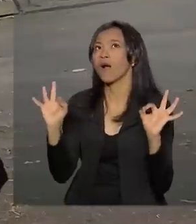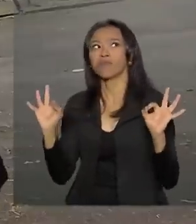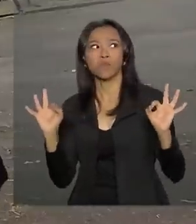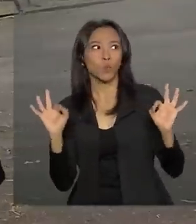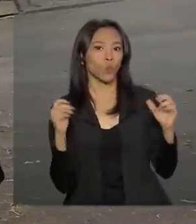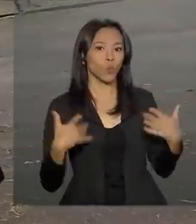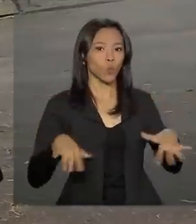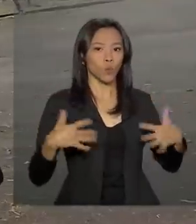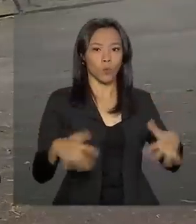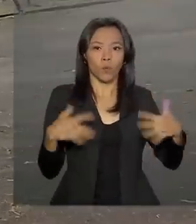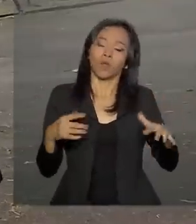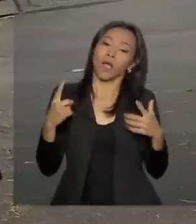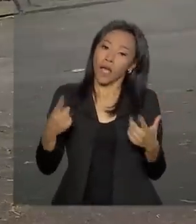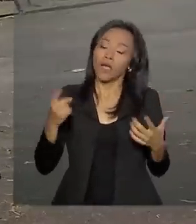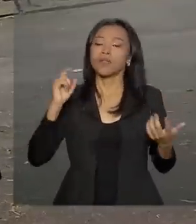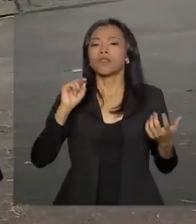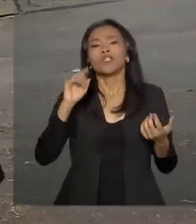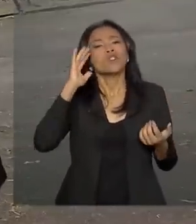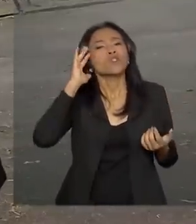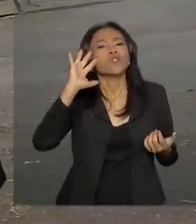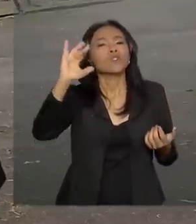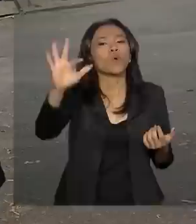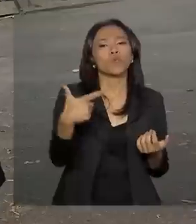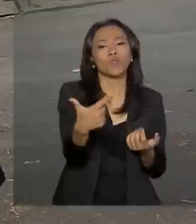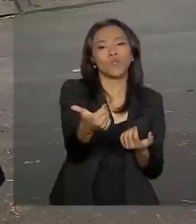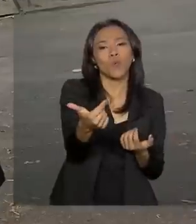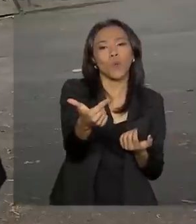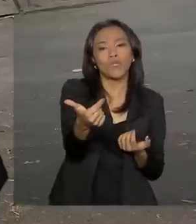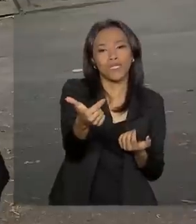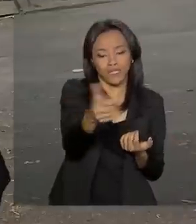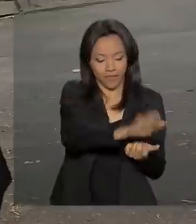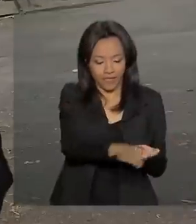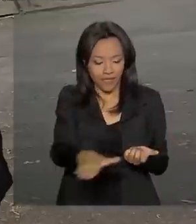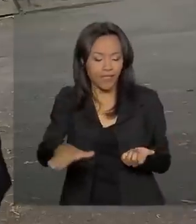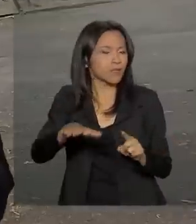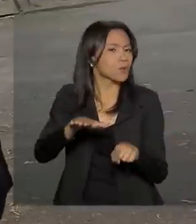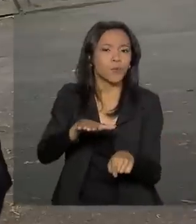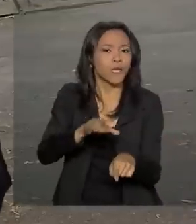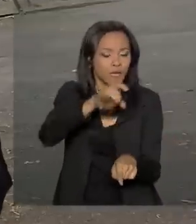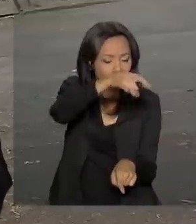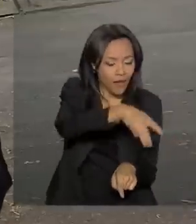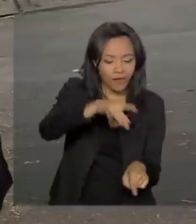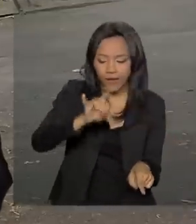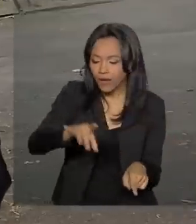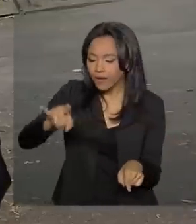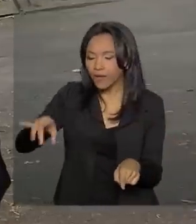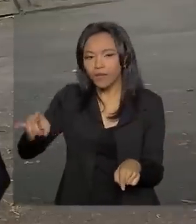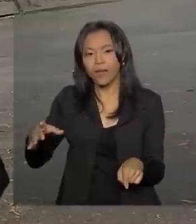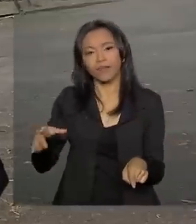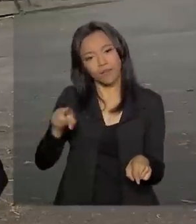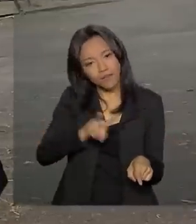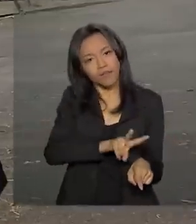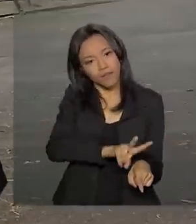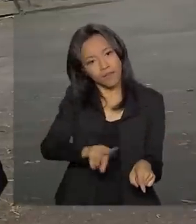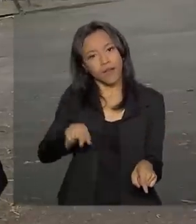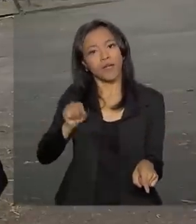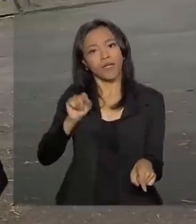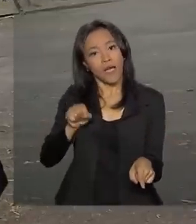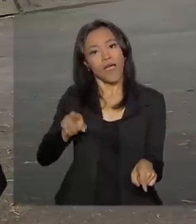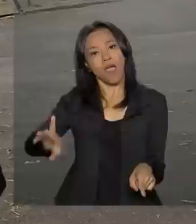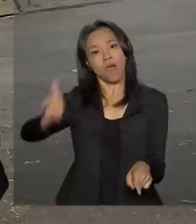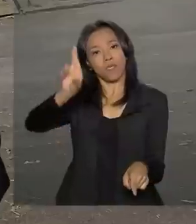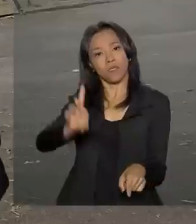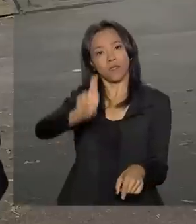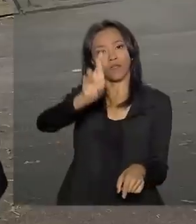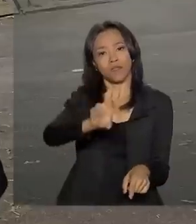encenar o sonho de 12 crianças, simbolizando aí a cada um dos participantes, cada uma das seleções que